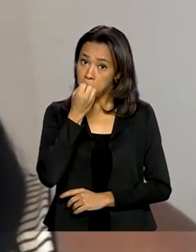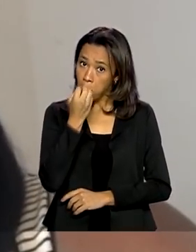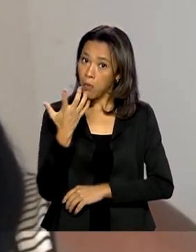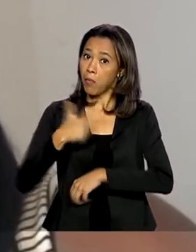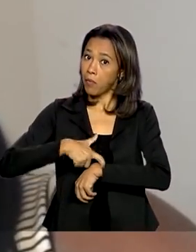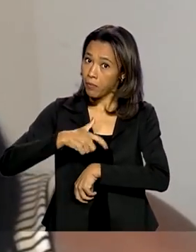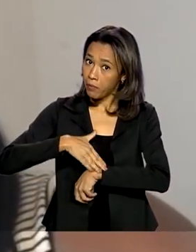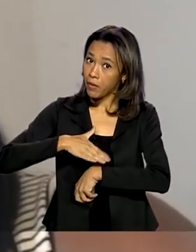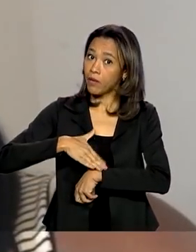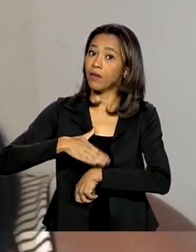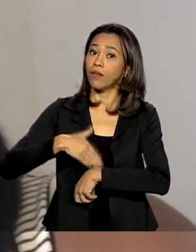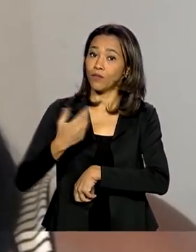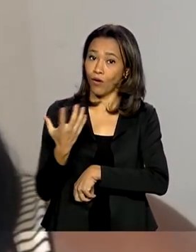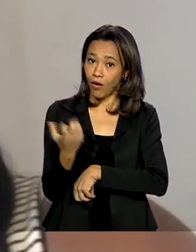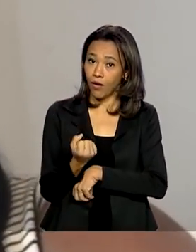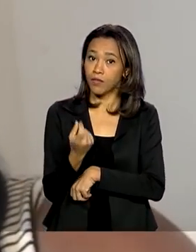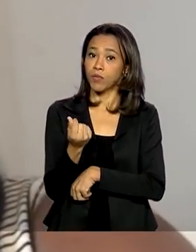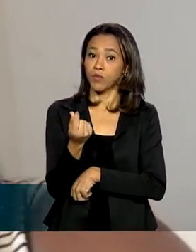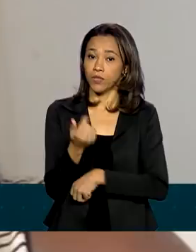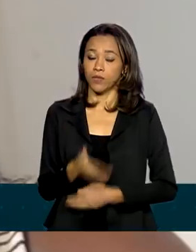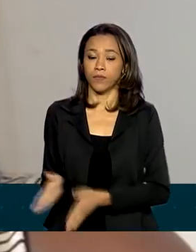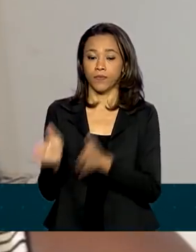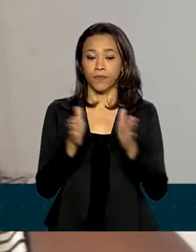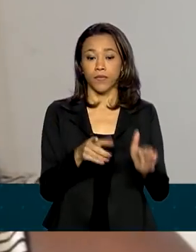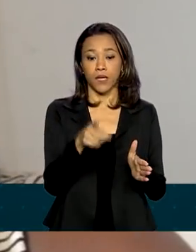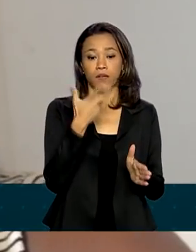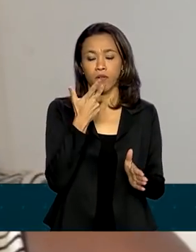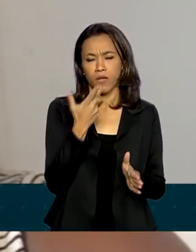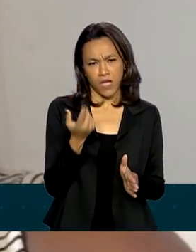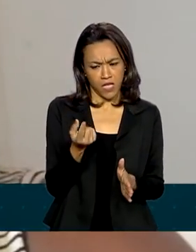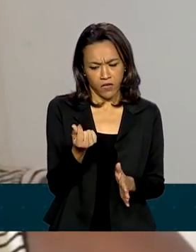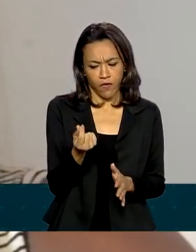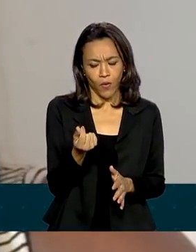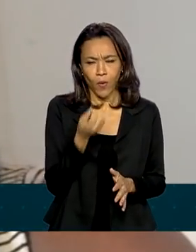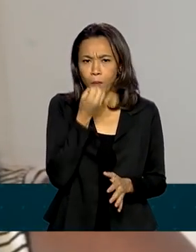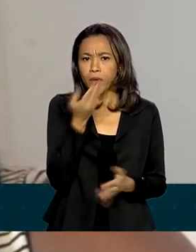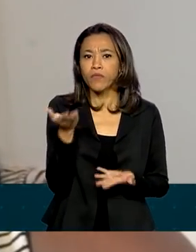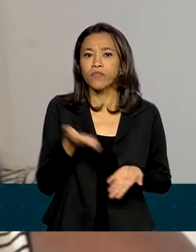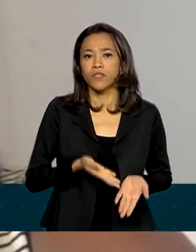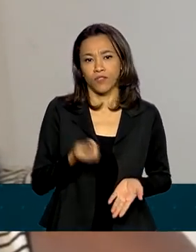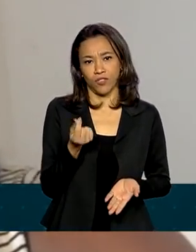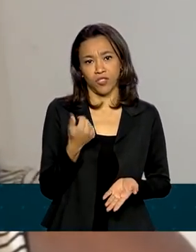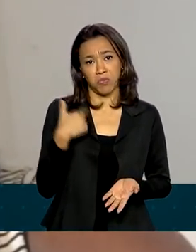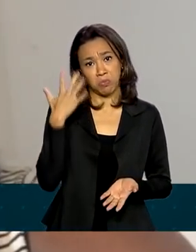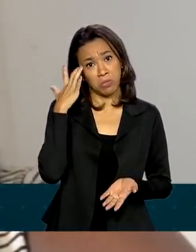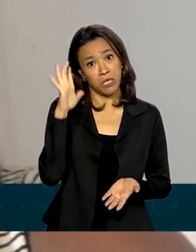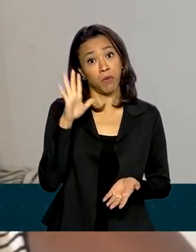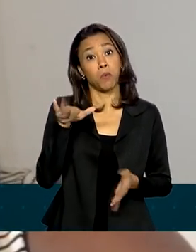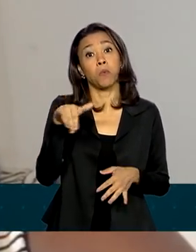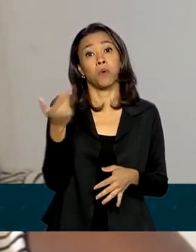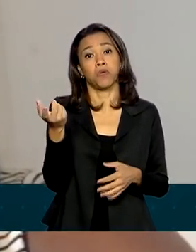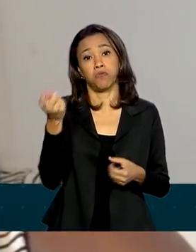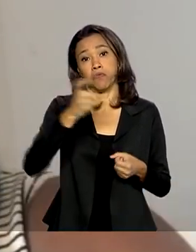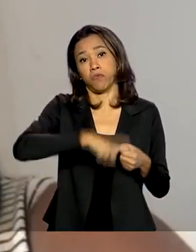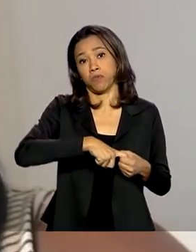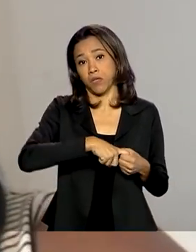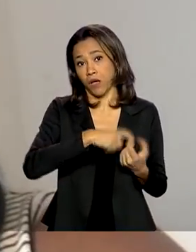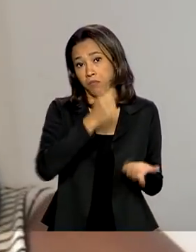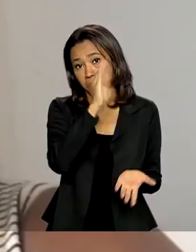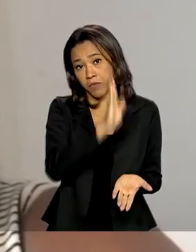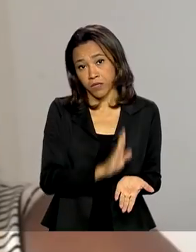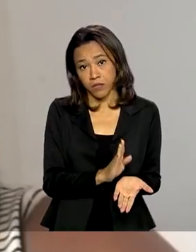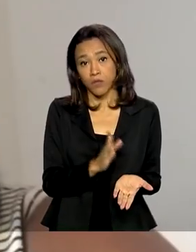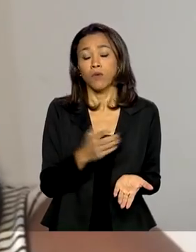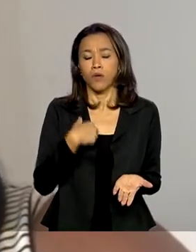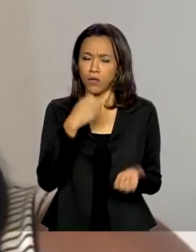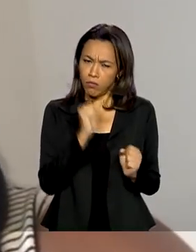nessa situação de pandemia. Esse valor vai ser muito bem-vindo, porque não sabemos quando vamos voltar para o Brasil e pode